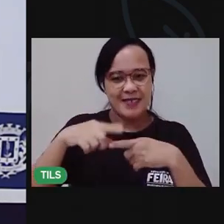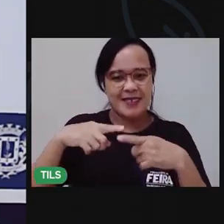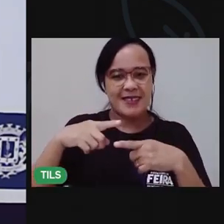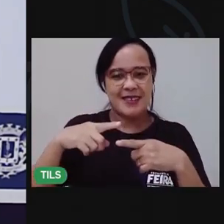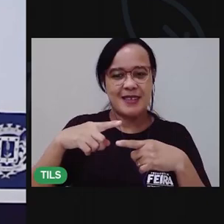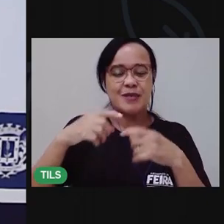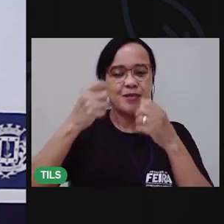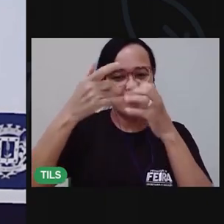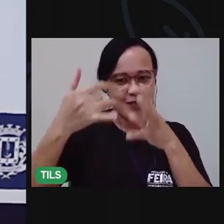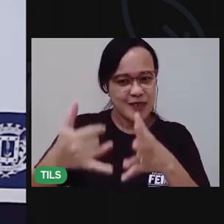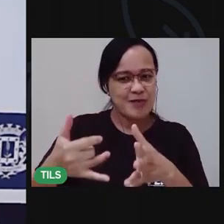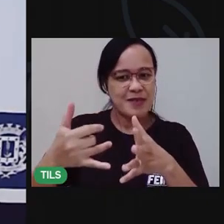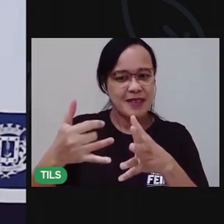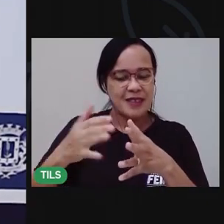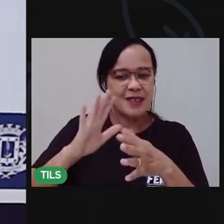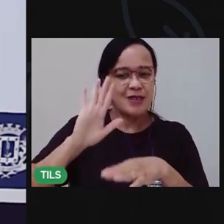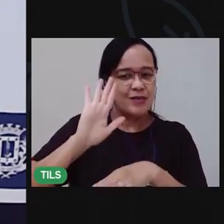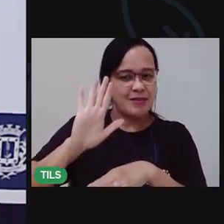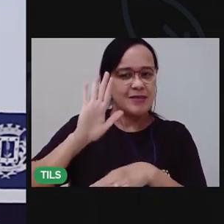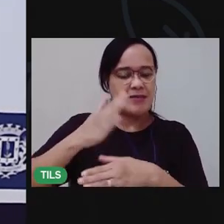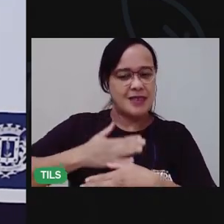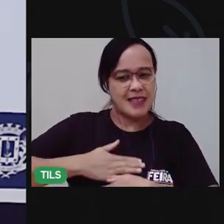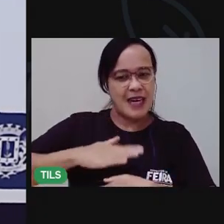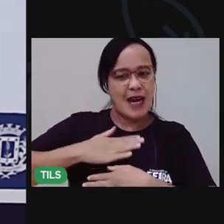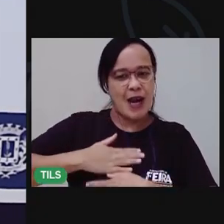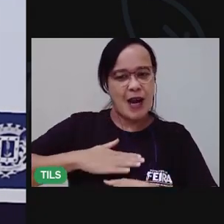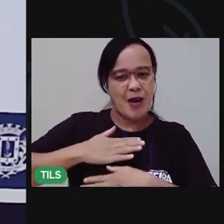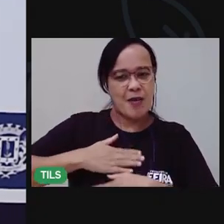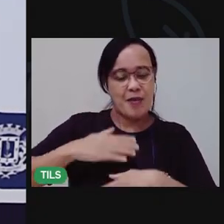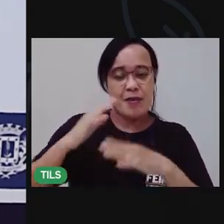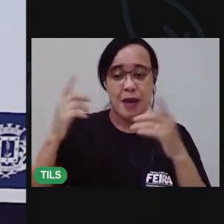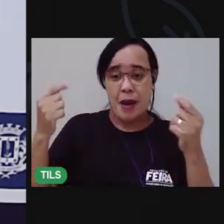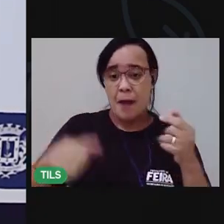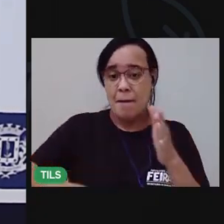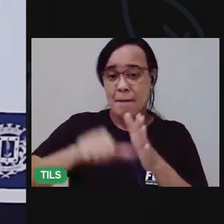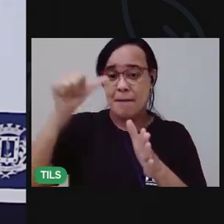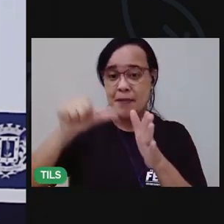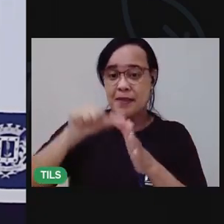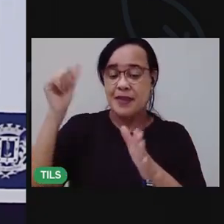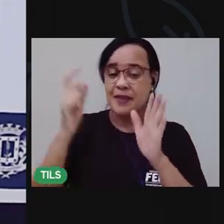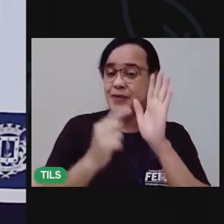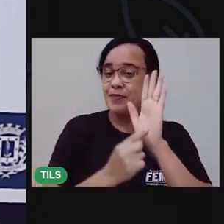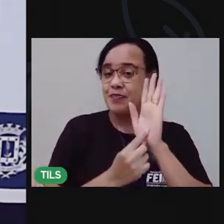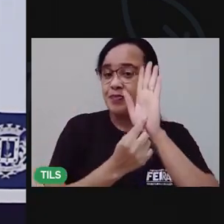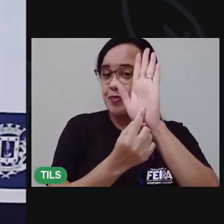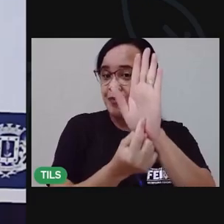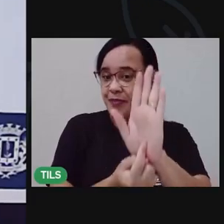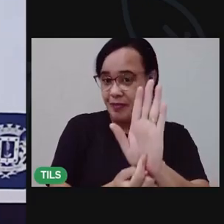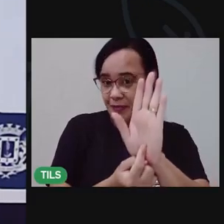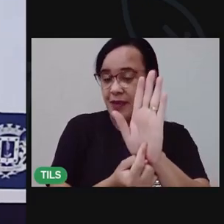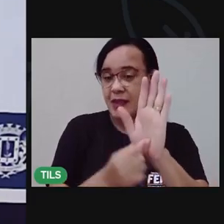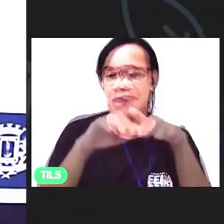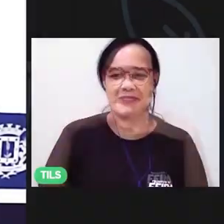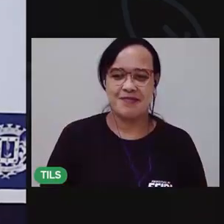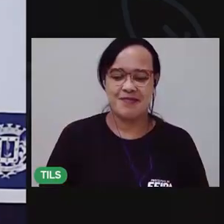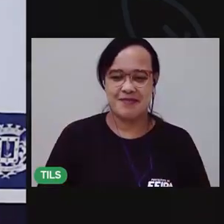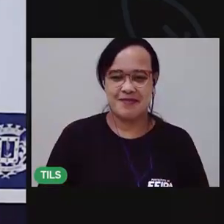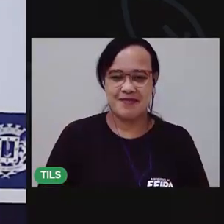Um momento. Então, deixa eu mostrar para vocês a apresentação da nossa aula de hoje.